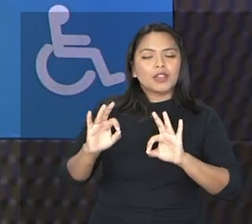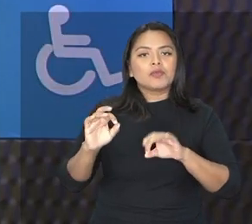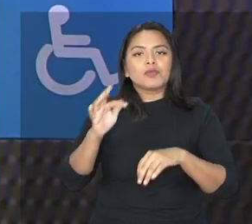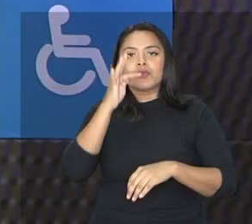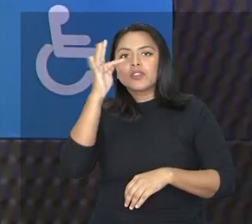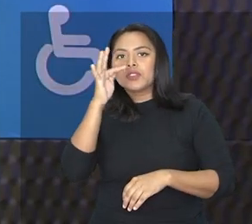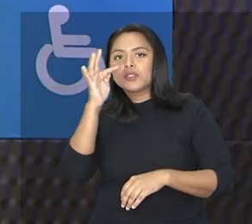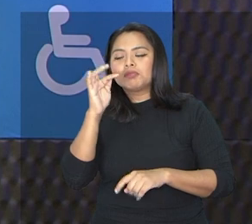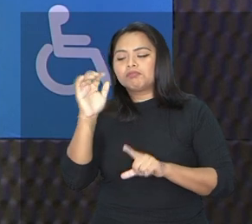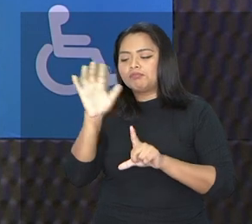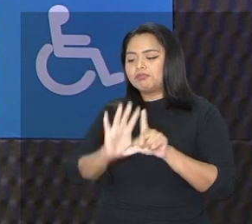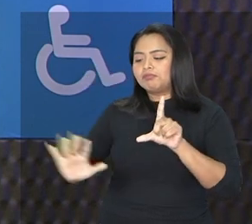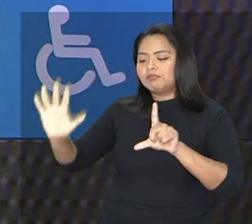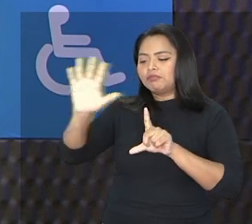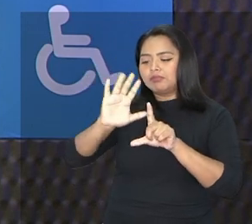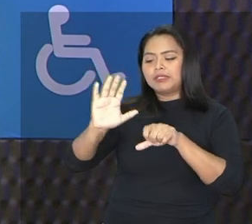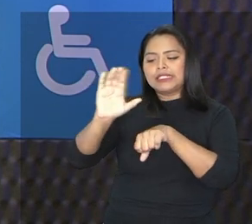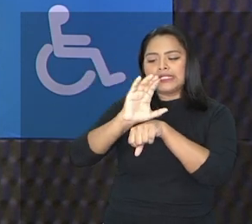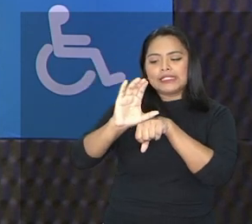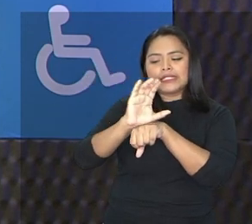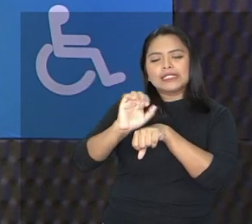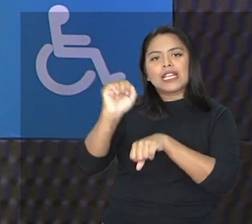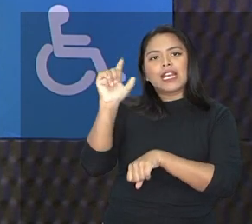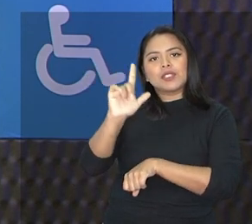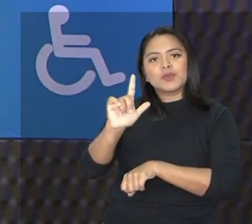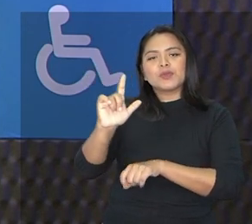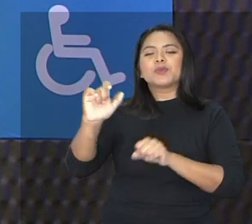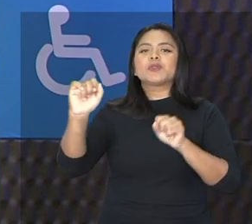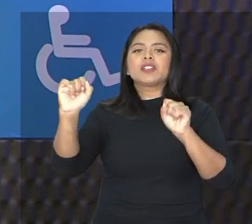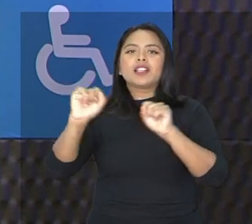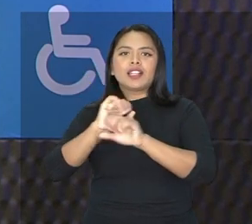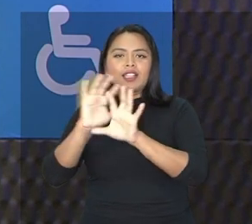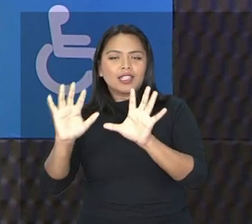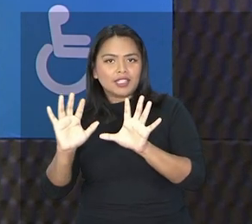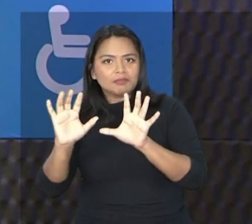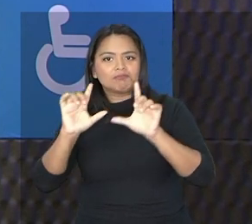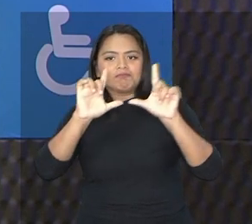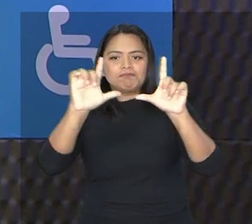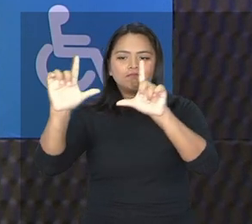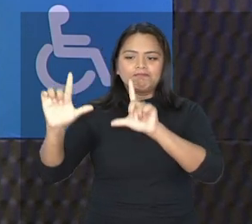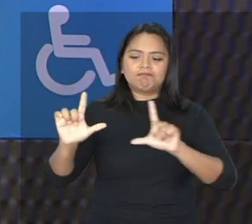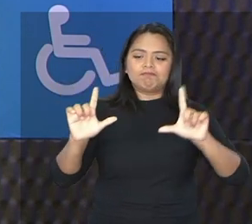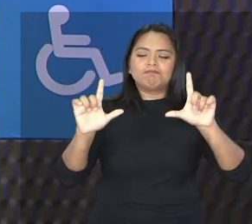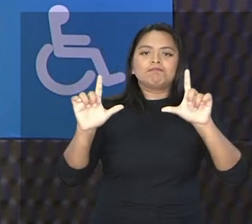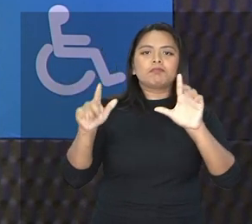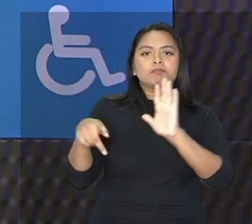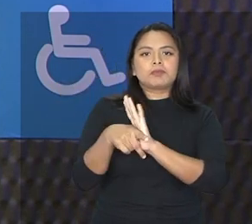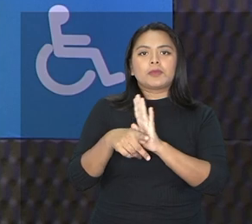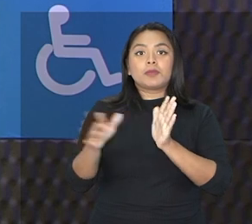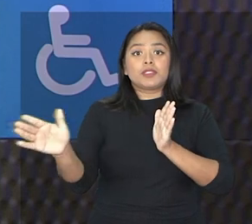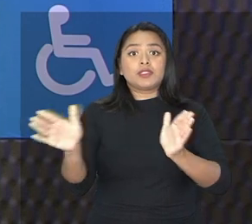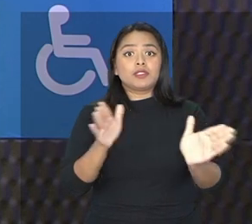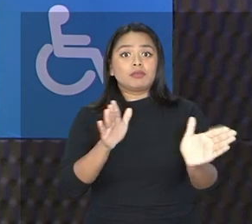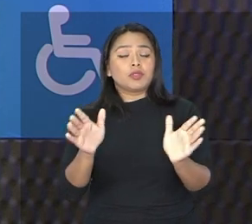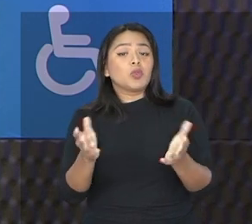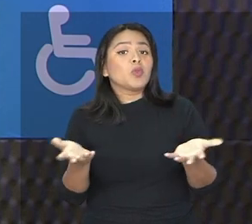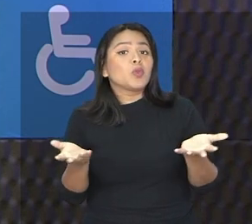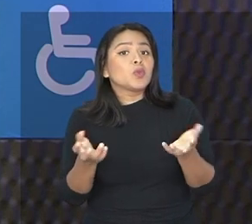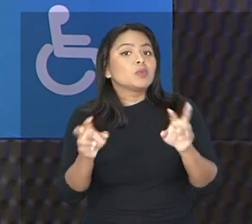cenário cinza e azul claro, com quadros de símbolos de acessibilidade. E no programa de hoje, vamos falar sobre